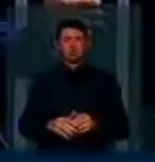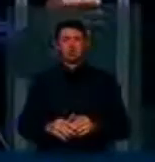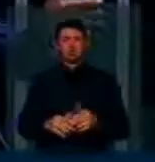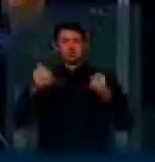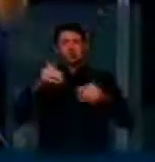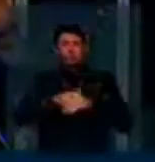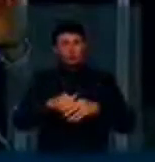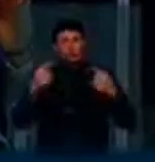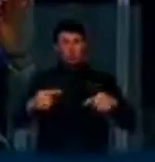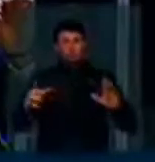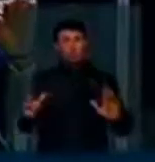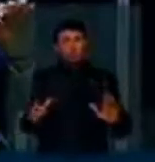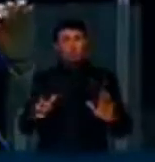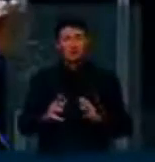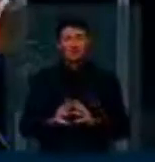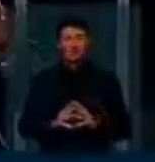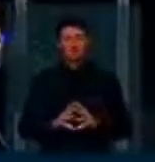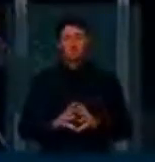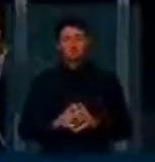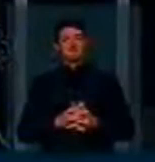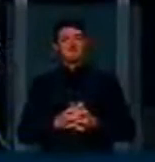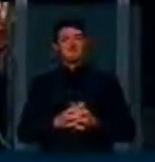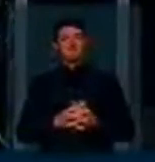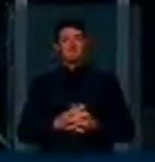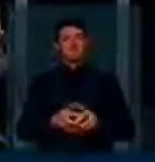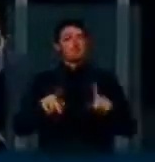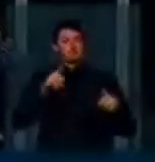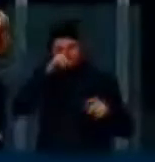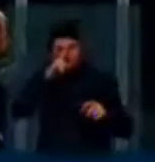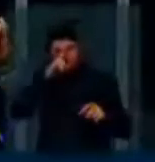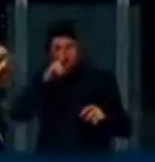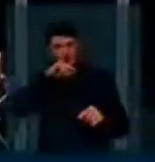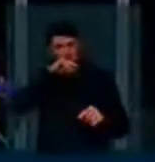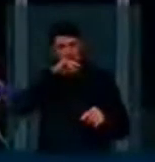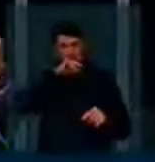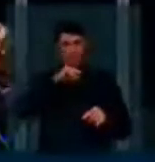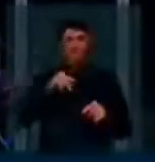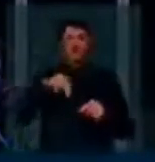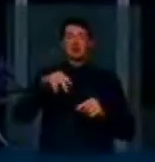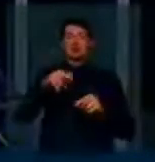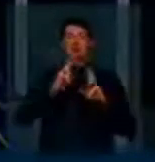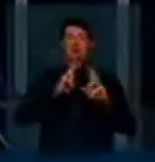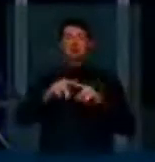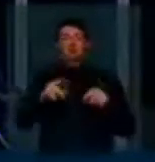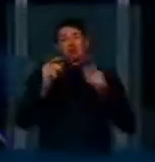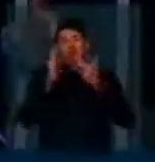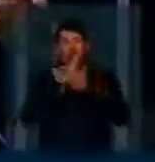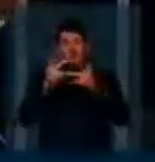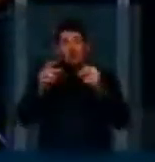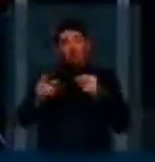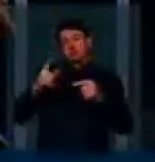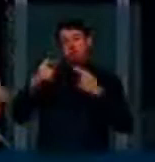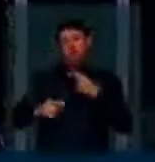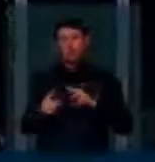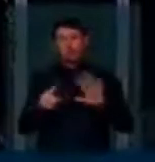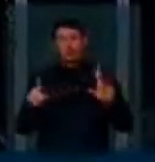eventualmente contra essa questão, mas não coloquem em risco a neutralidade da rede por conta de divergências pontuais. E pelo que eu tenho